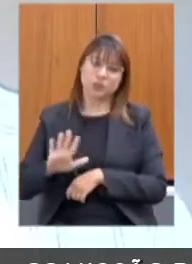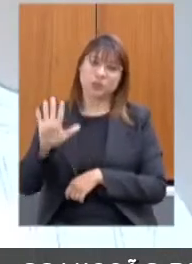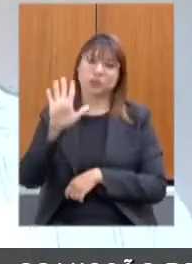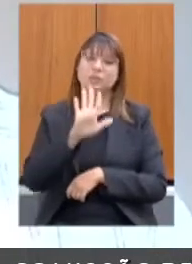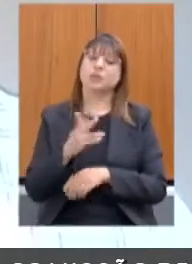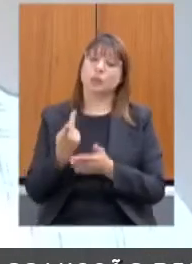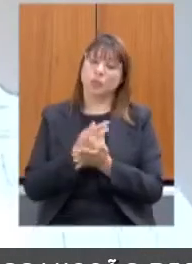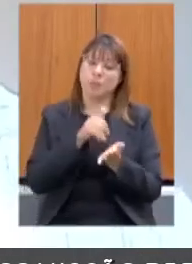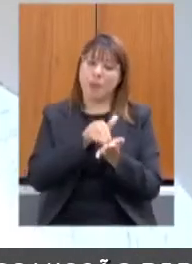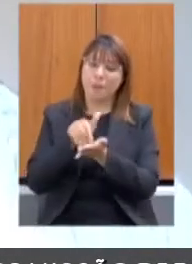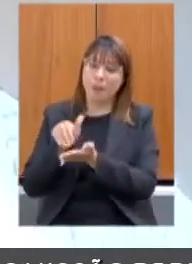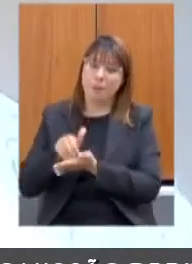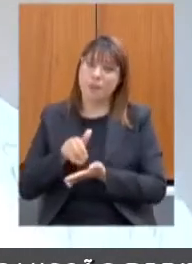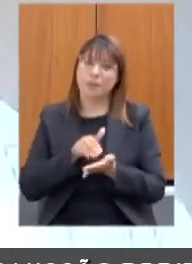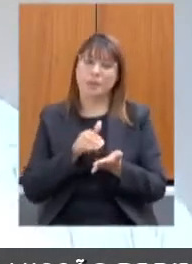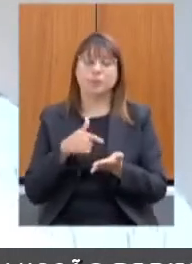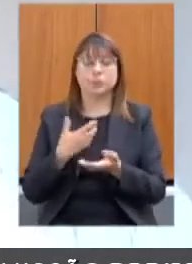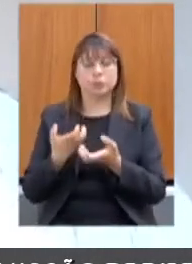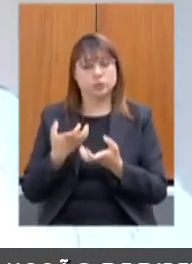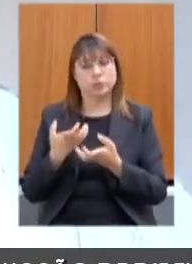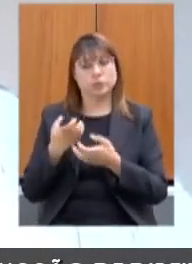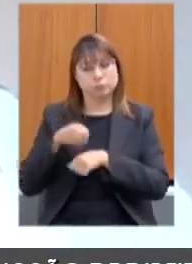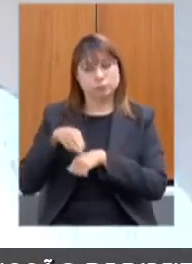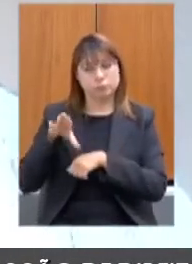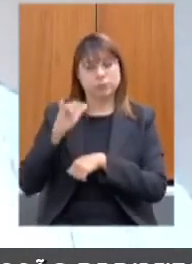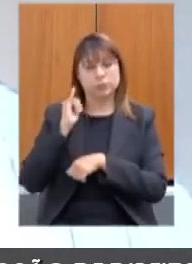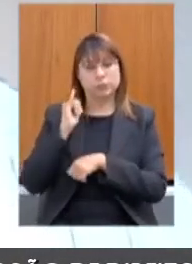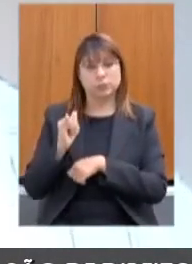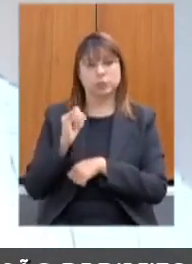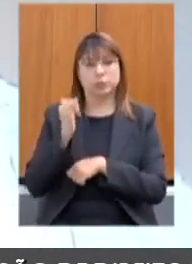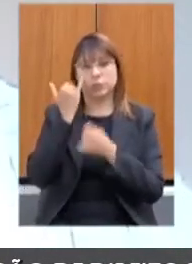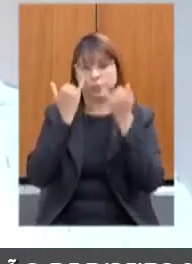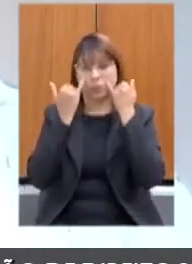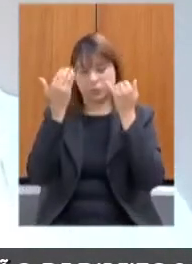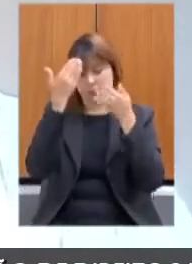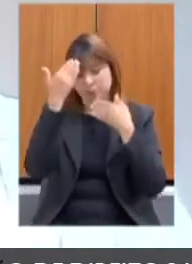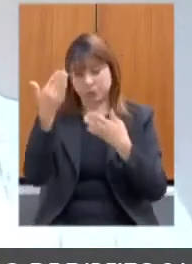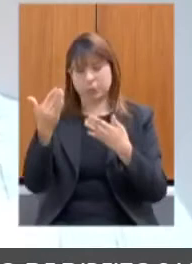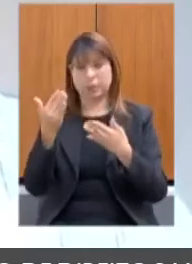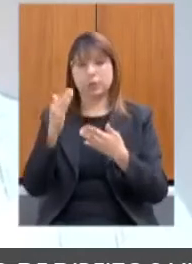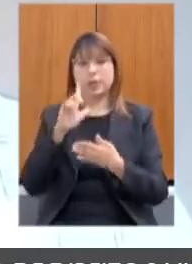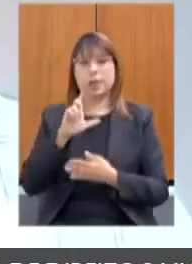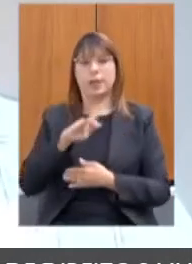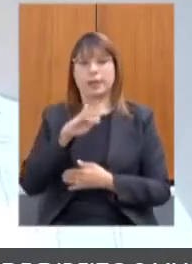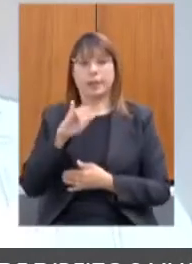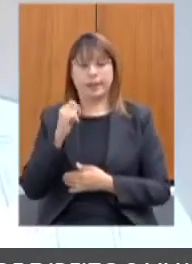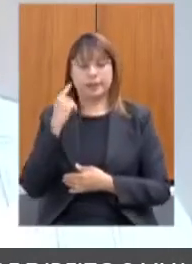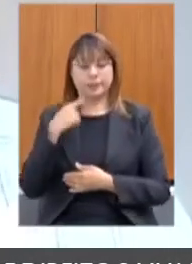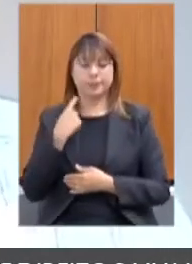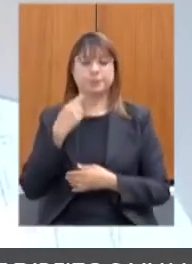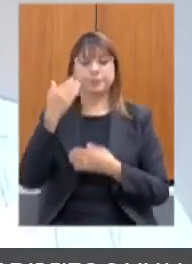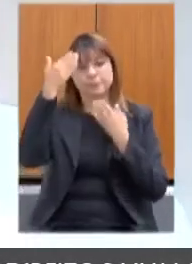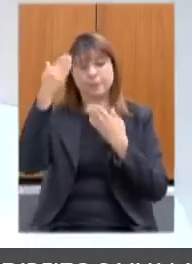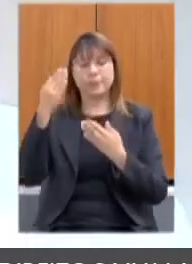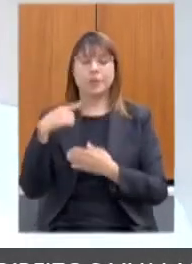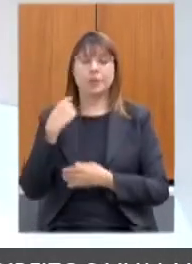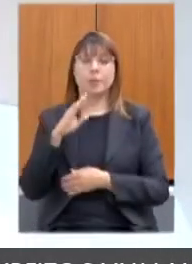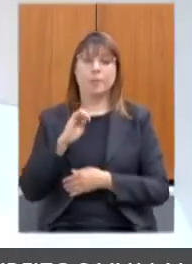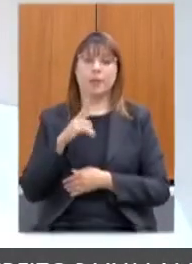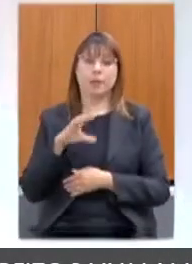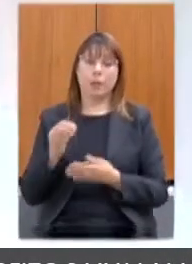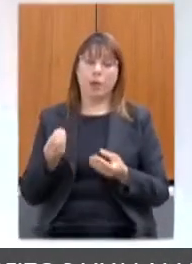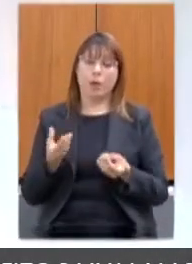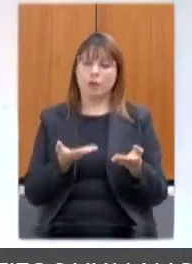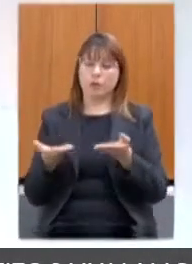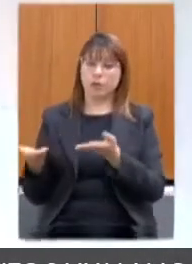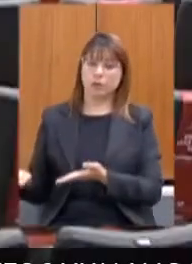afora. Então, eu gostaria de compartilhar essa informação. Obrigado, Tudelinha. Ok, obrigada, deputado Betão. Agora